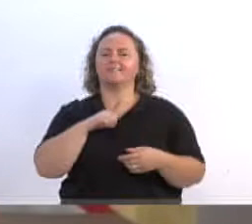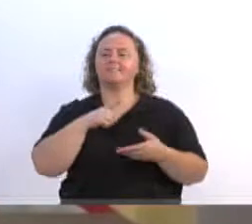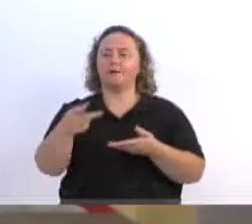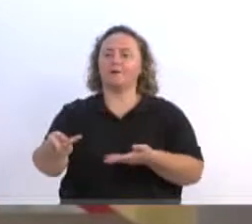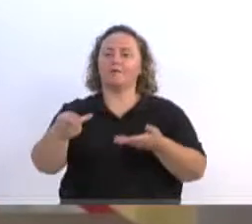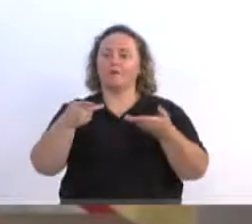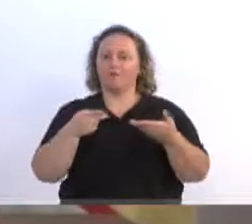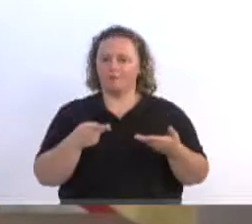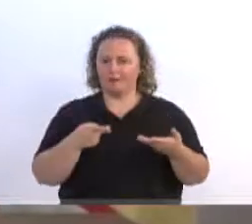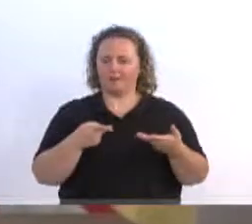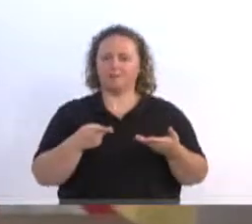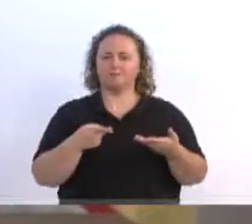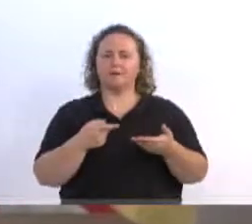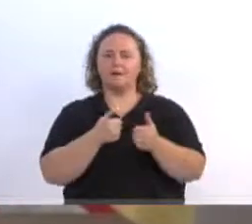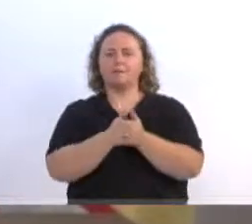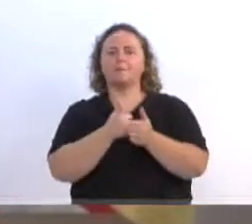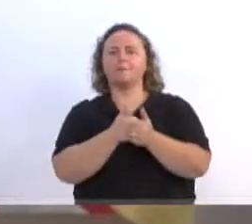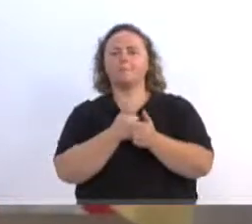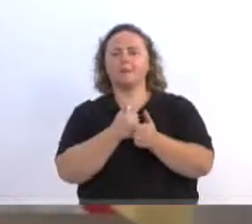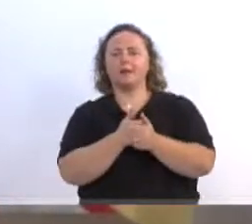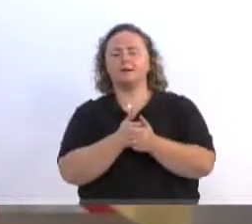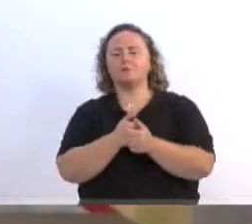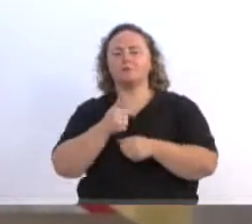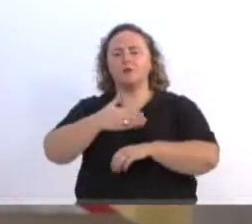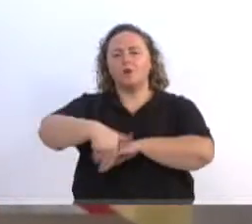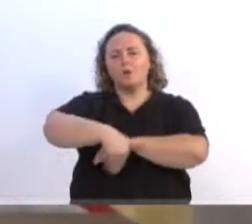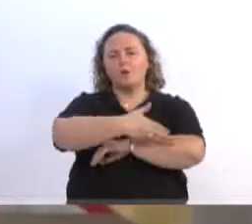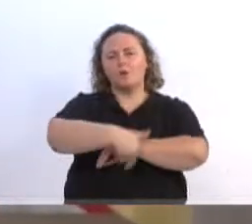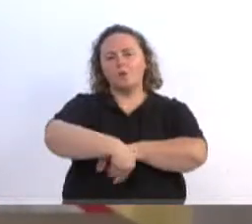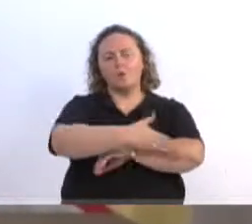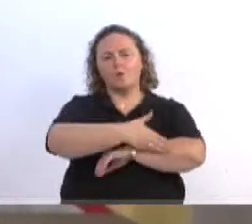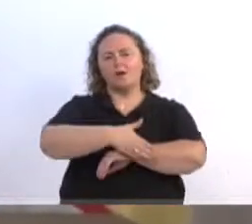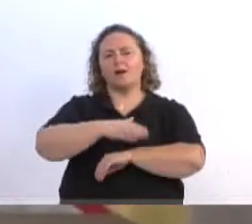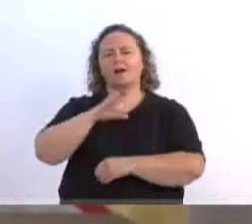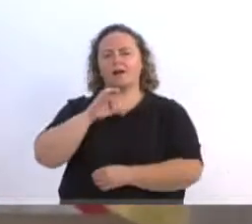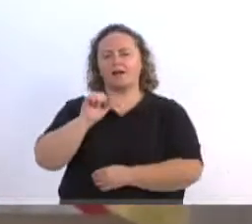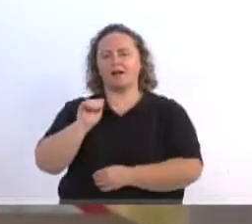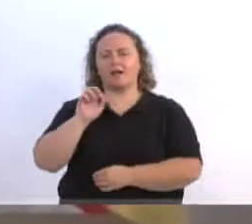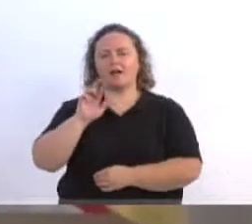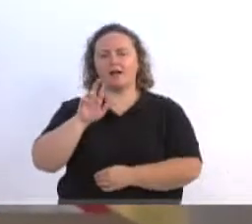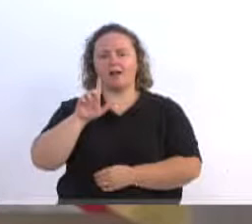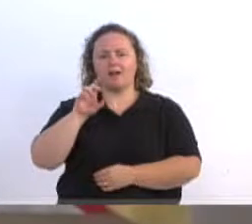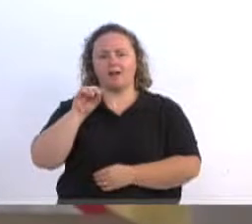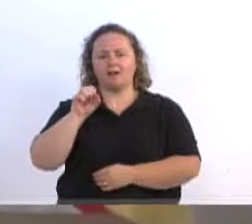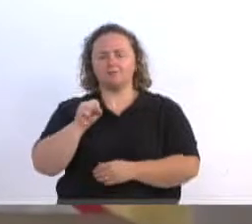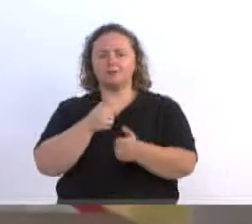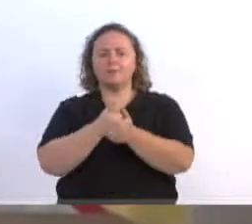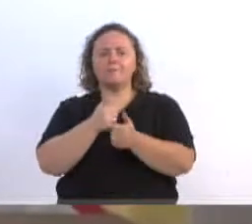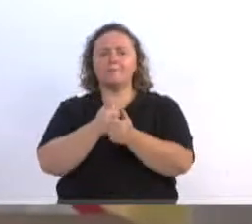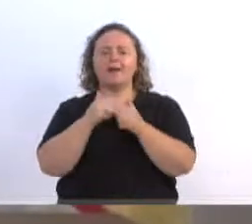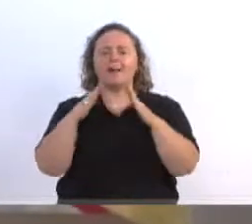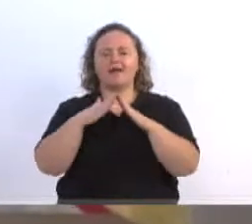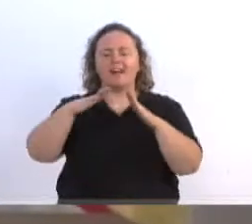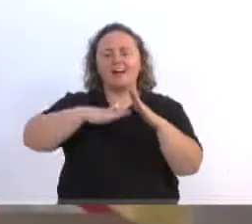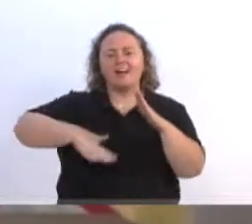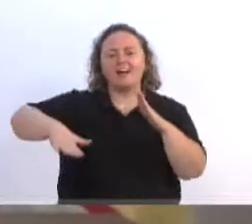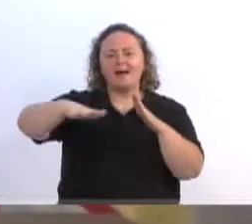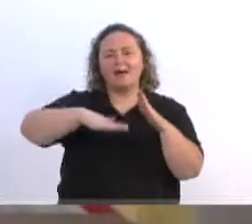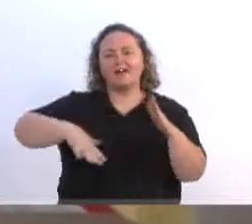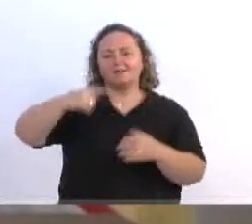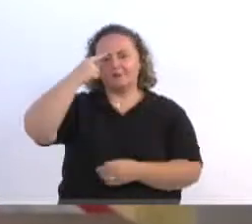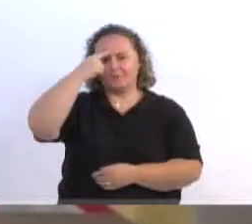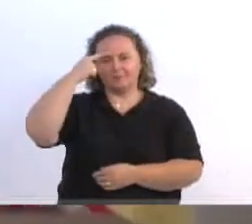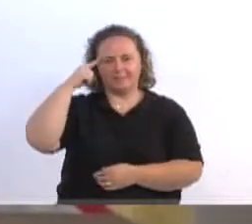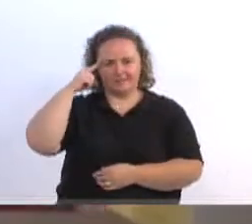fica ali em uma transversal da rua Carlos Krieger, que é ali a região do nosso vereador Ito. É uma transversal da